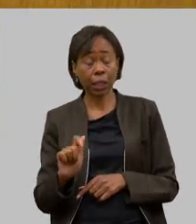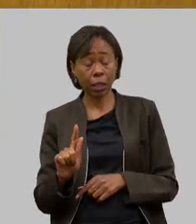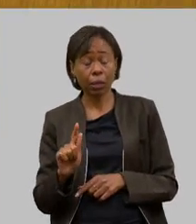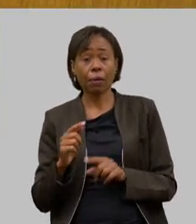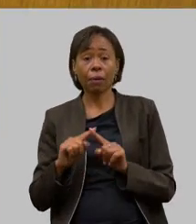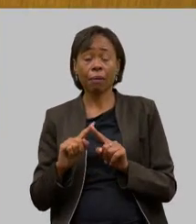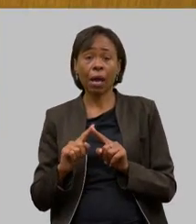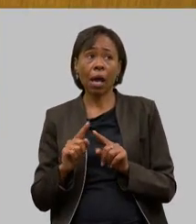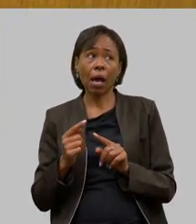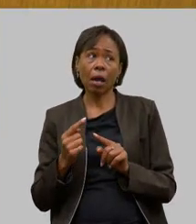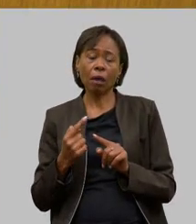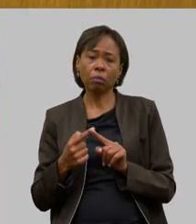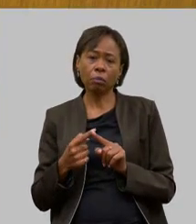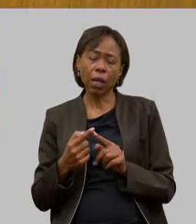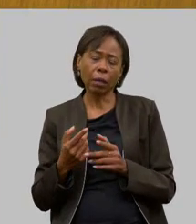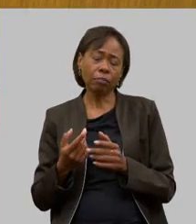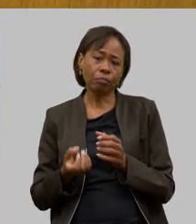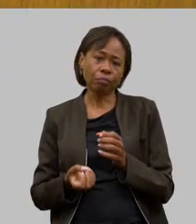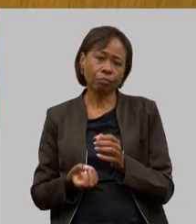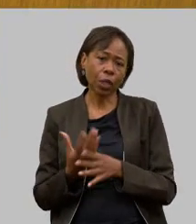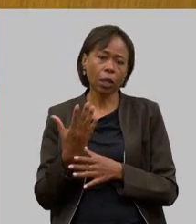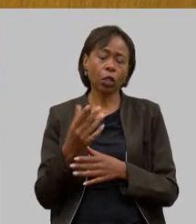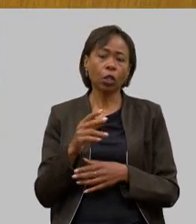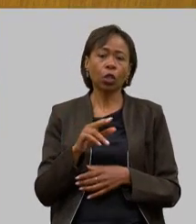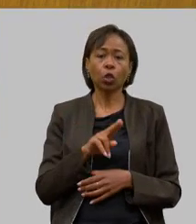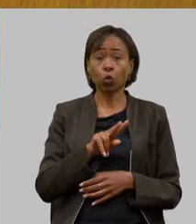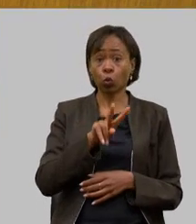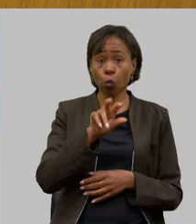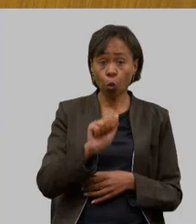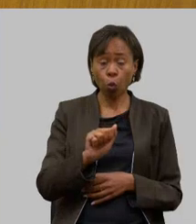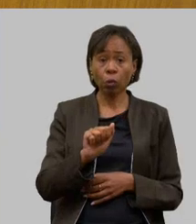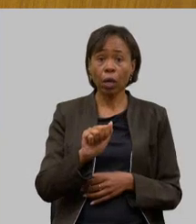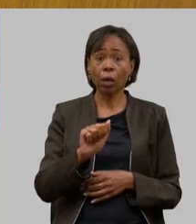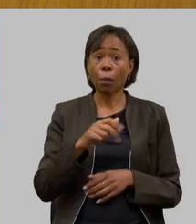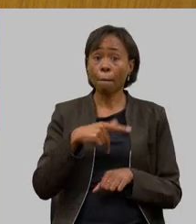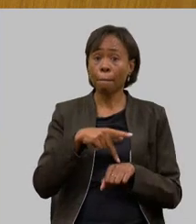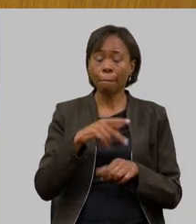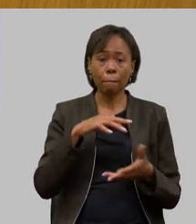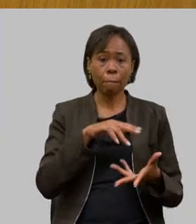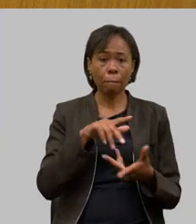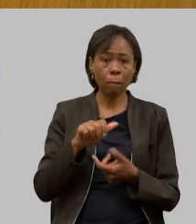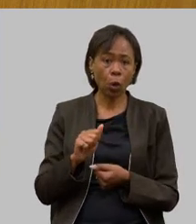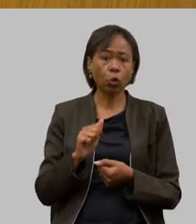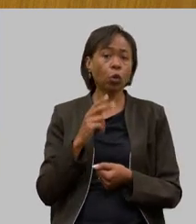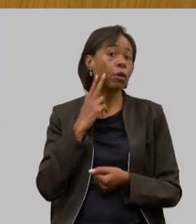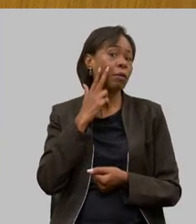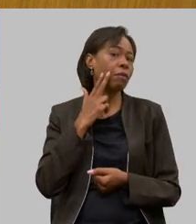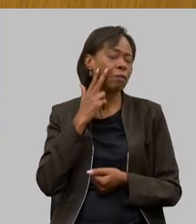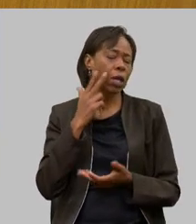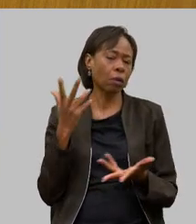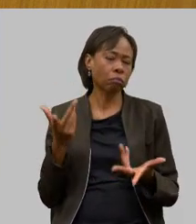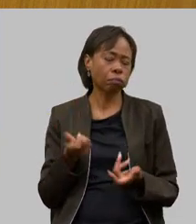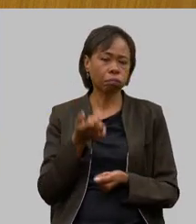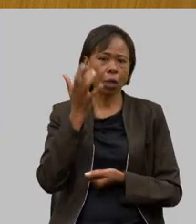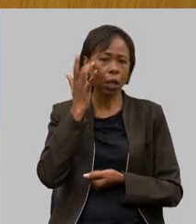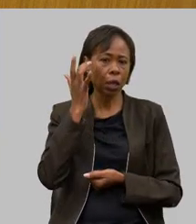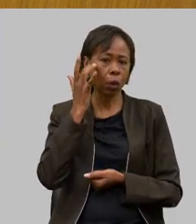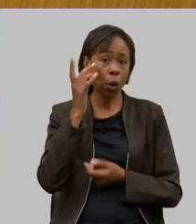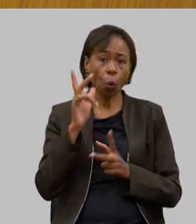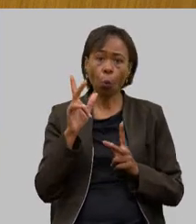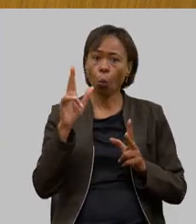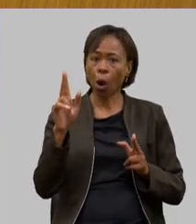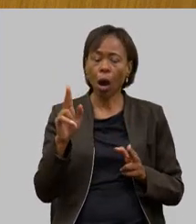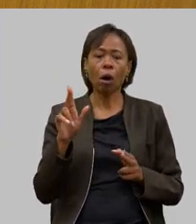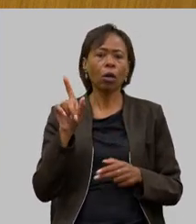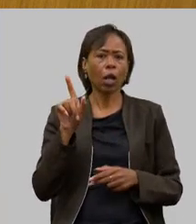eu vou dizer para vocês que nós estamos produzindo uvas e vinhos de qualidade tão qual os vinhos franceses os vinhos portugueses o